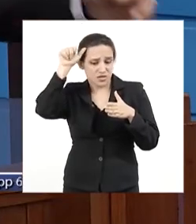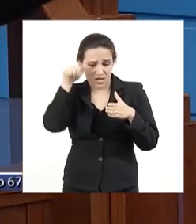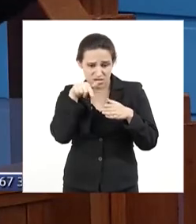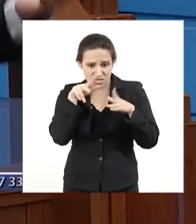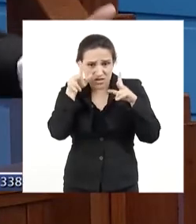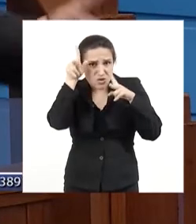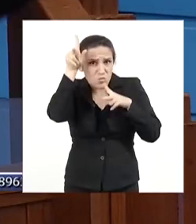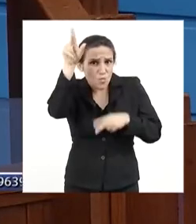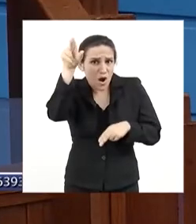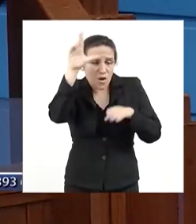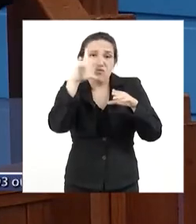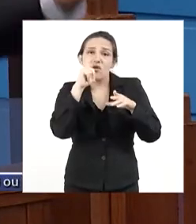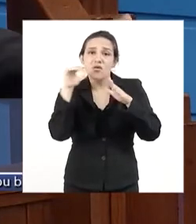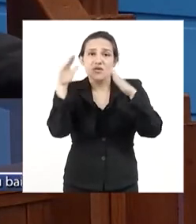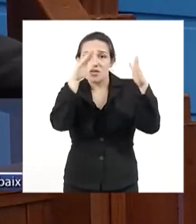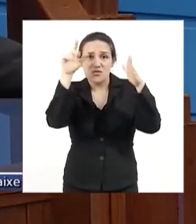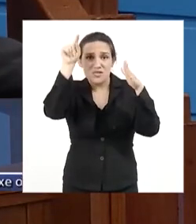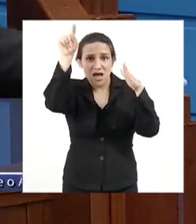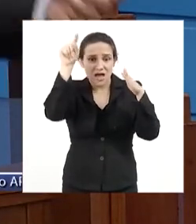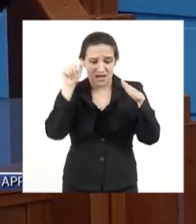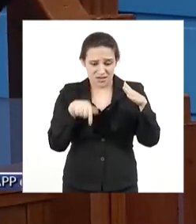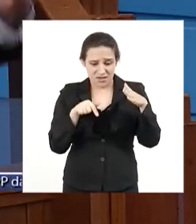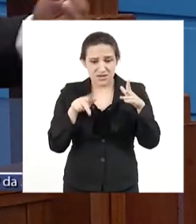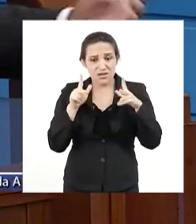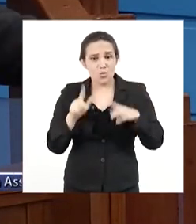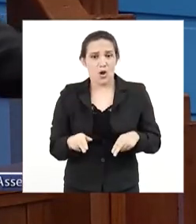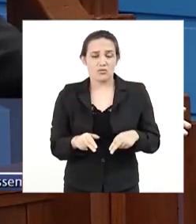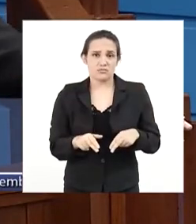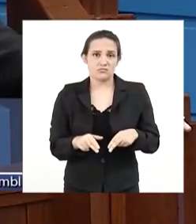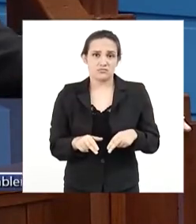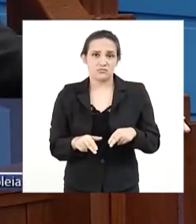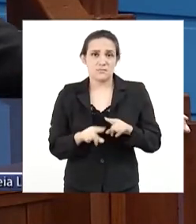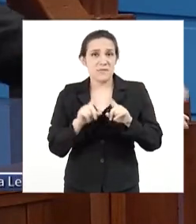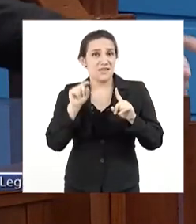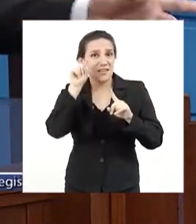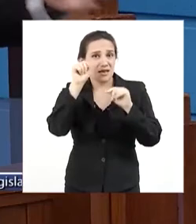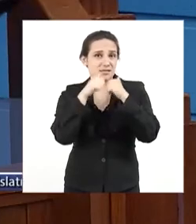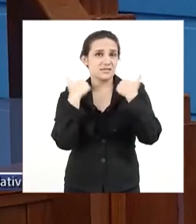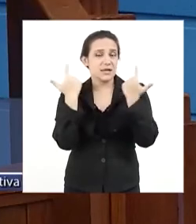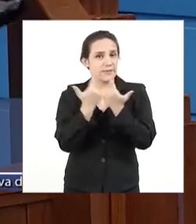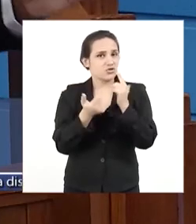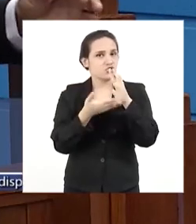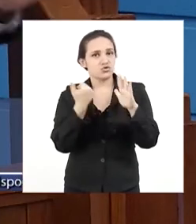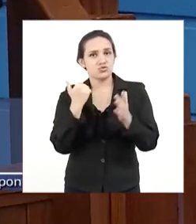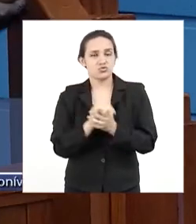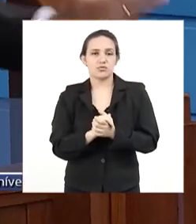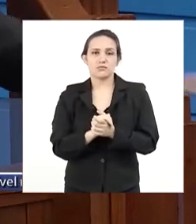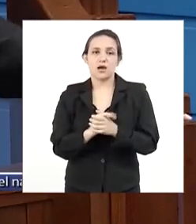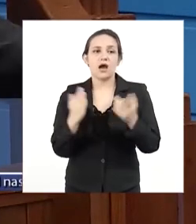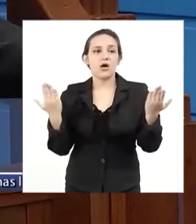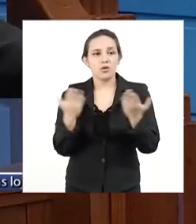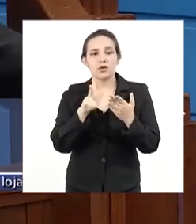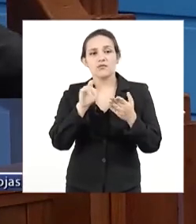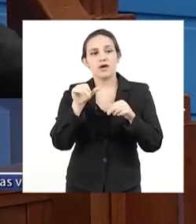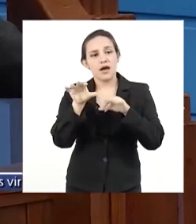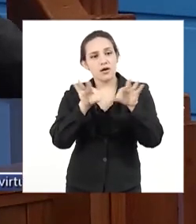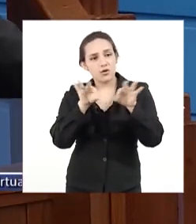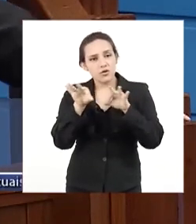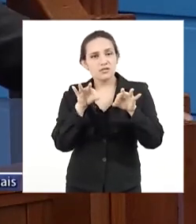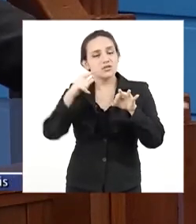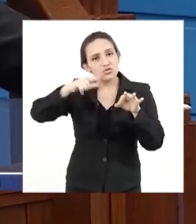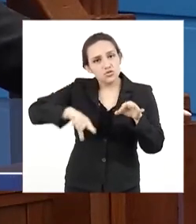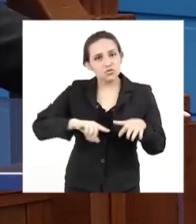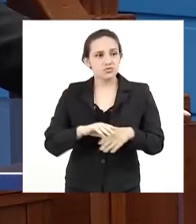através da Assembleia dos Deputados, retirou o projeto de lei para ser reapresentado e reorganizado, depois de